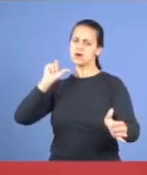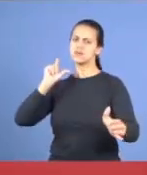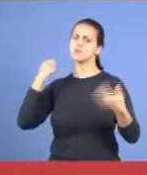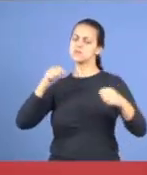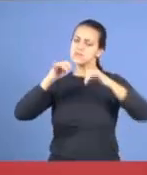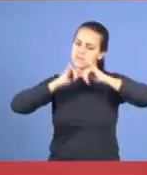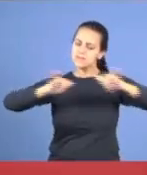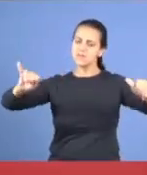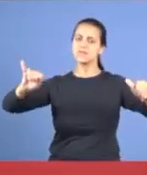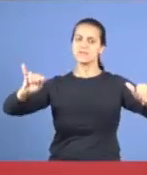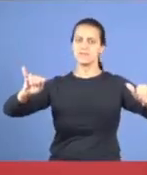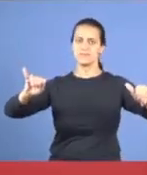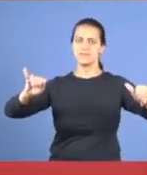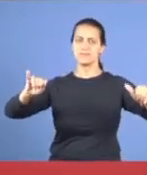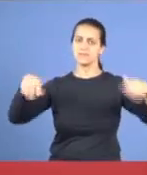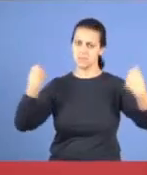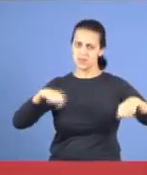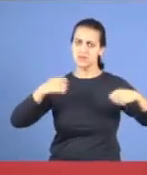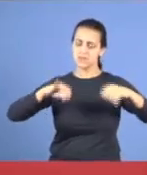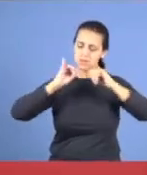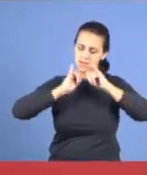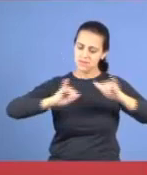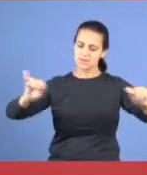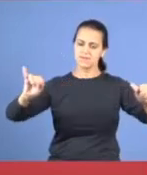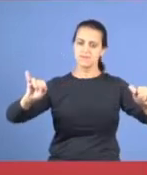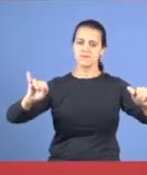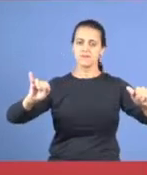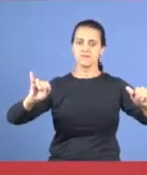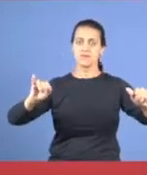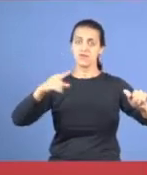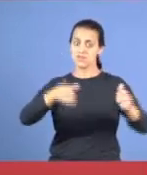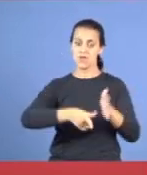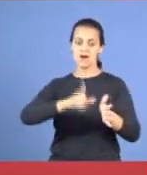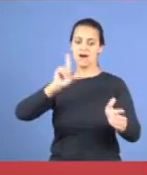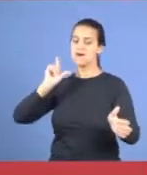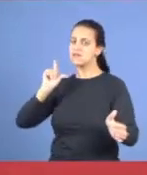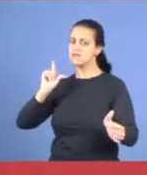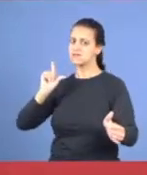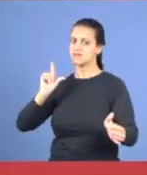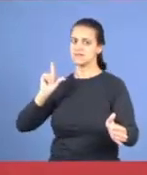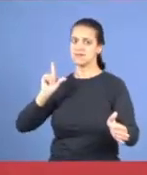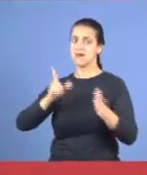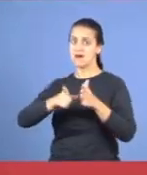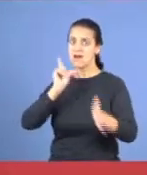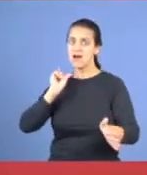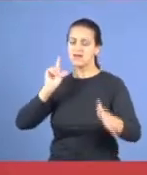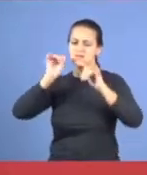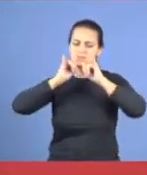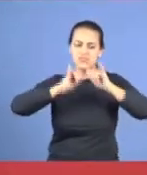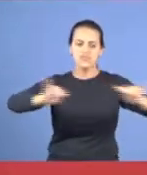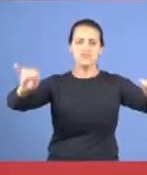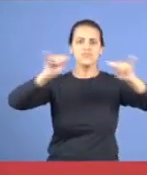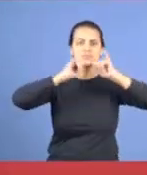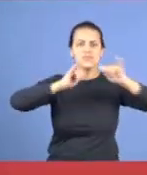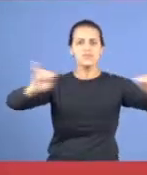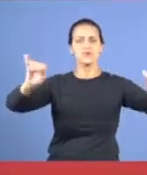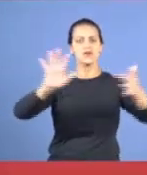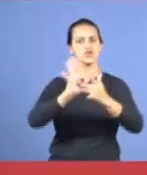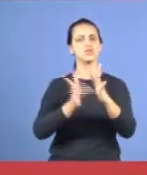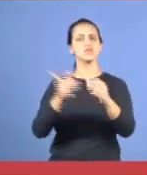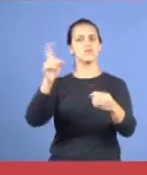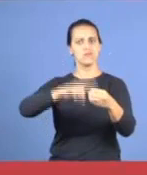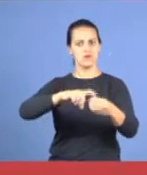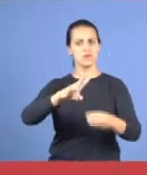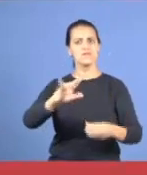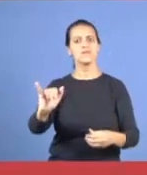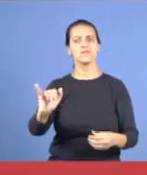não, não é isso não, ela tem que anunciar, você vai antes, do arrebatamento, muitos vão antes, do arrebatamento, é claro,